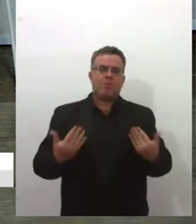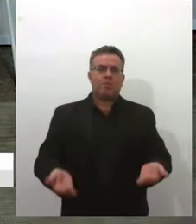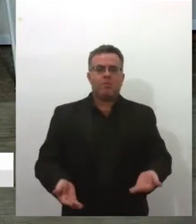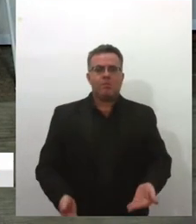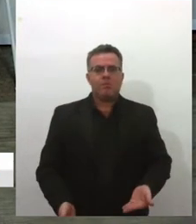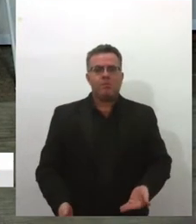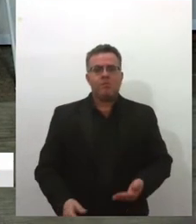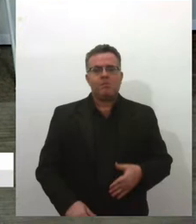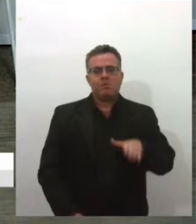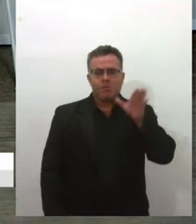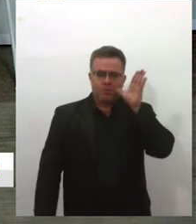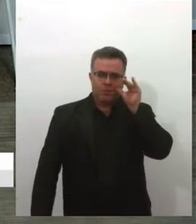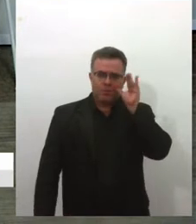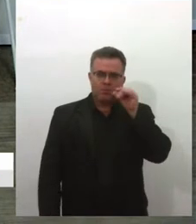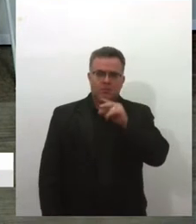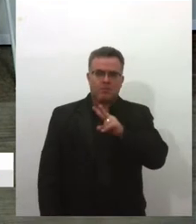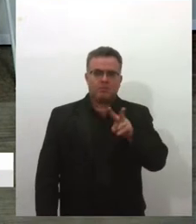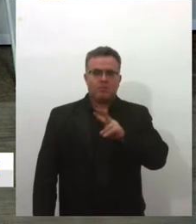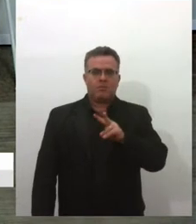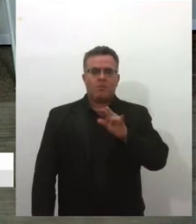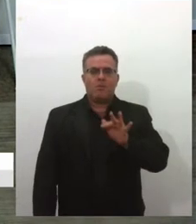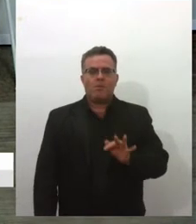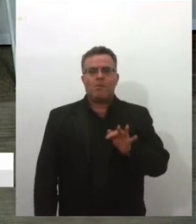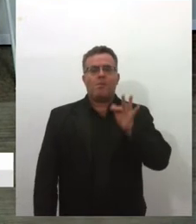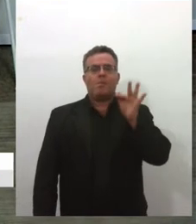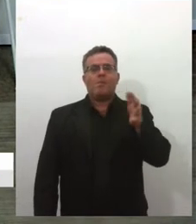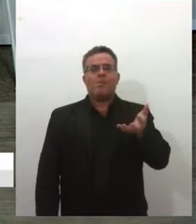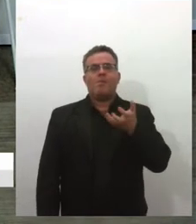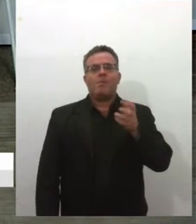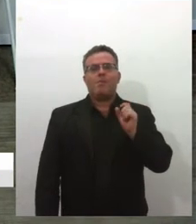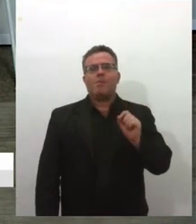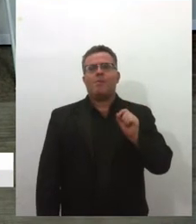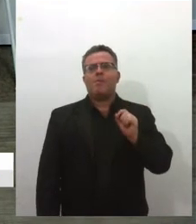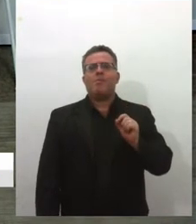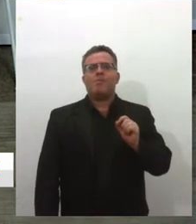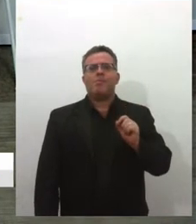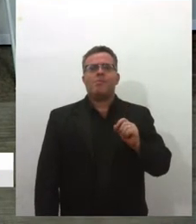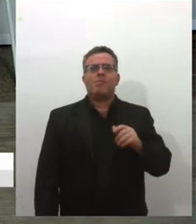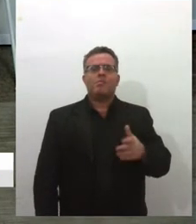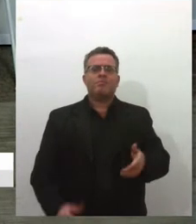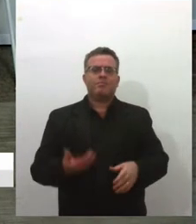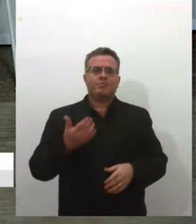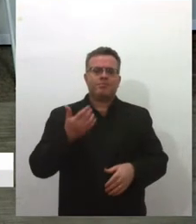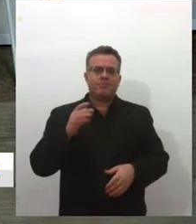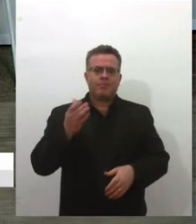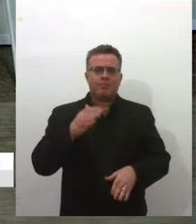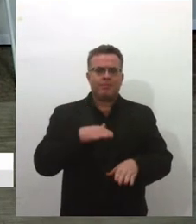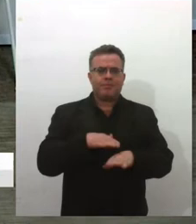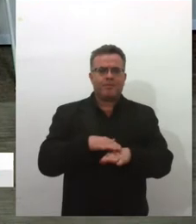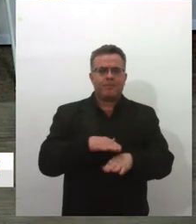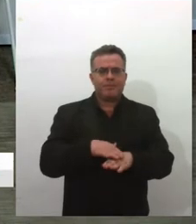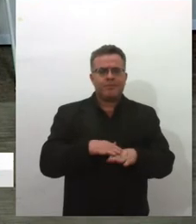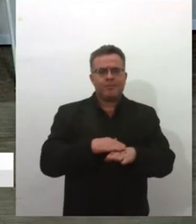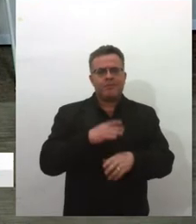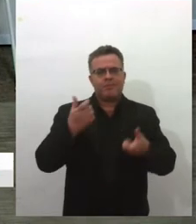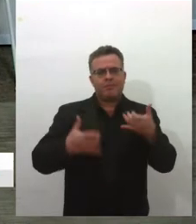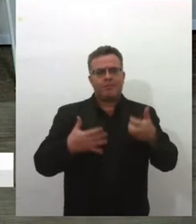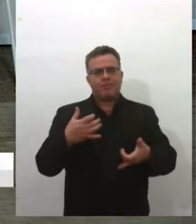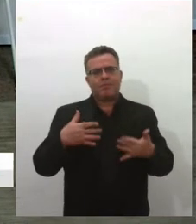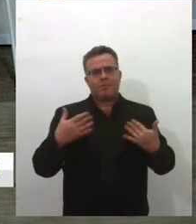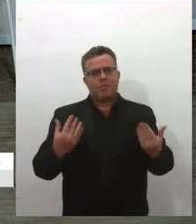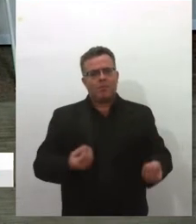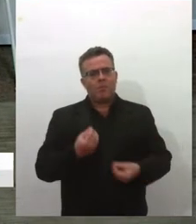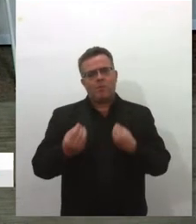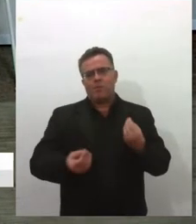o que vocês almejam, o Nobel é o maior prêmio dentro da ciência, né, queria saber, começando aí pela Gabriele, o